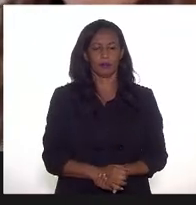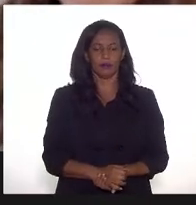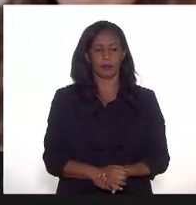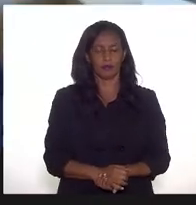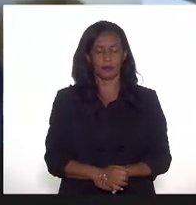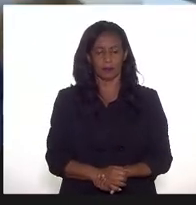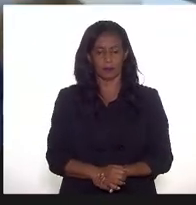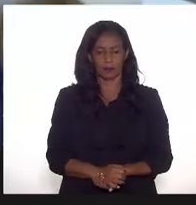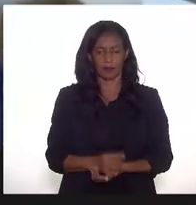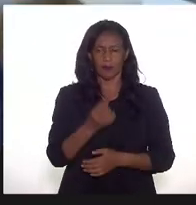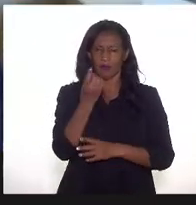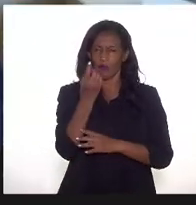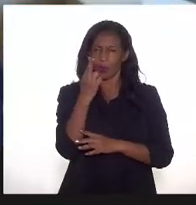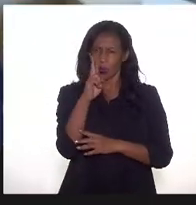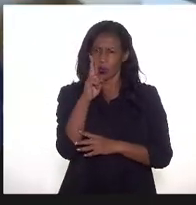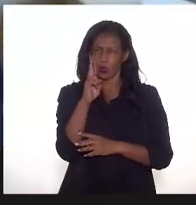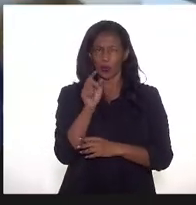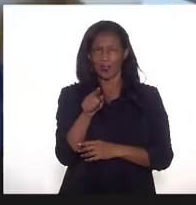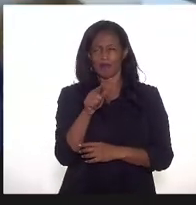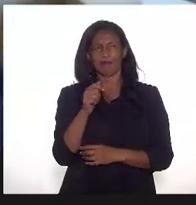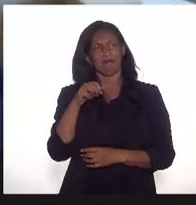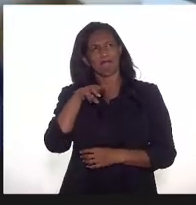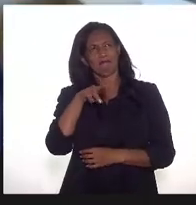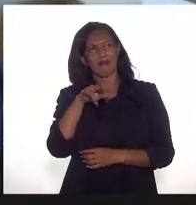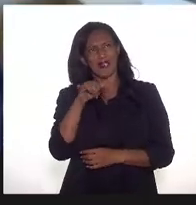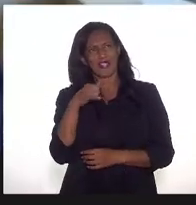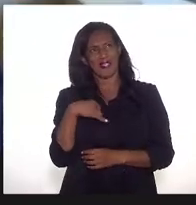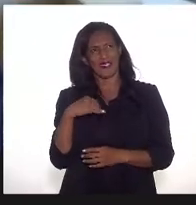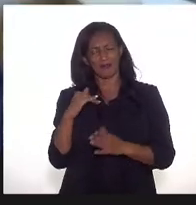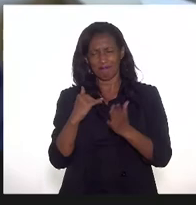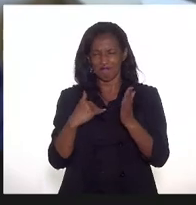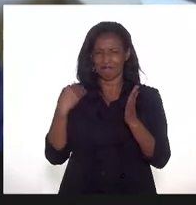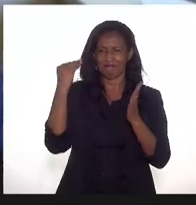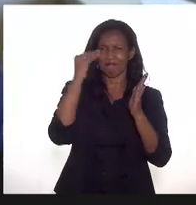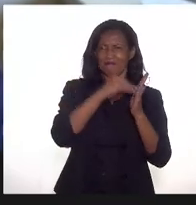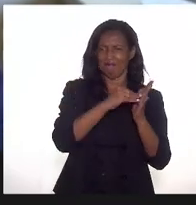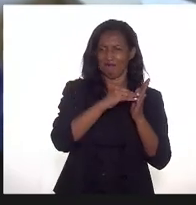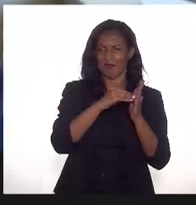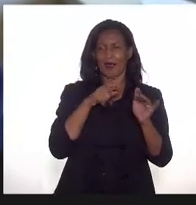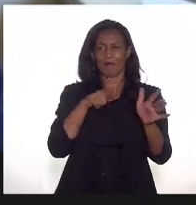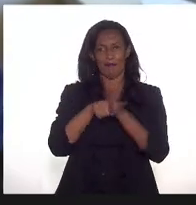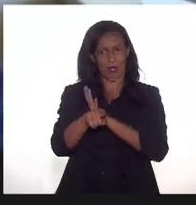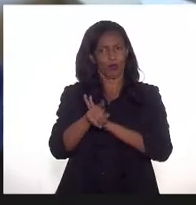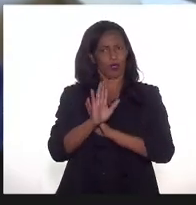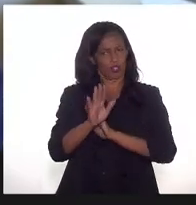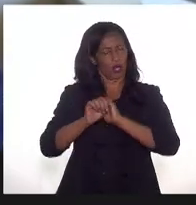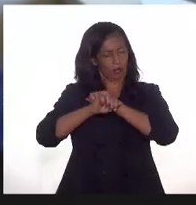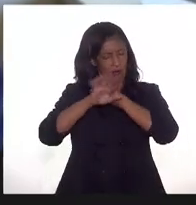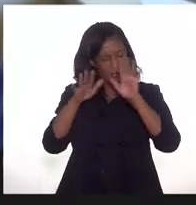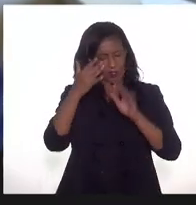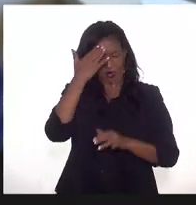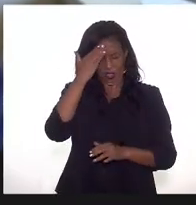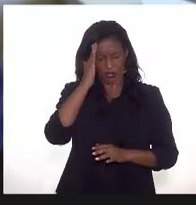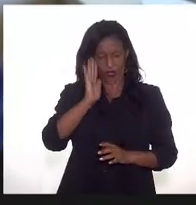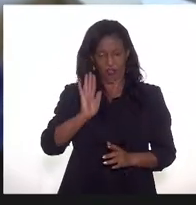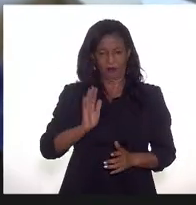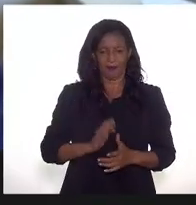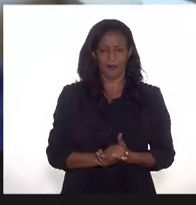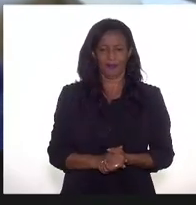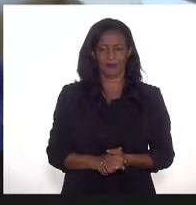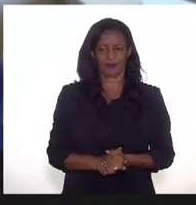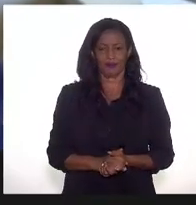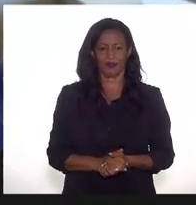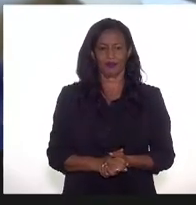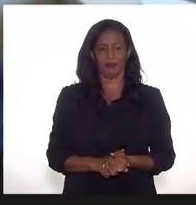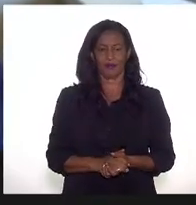Doutora Mariana, complementando a pergunta do deputado Márcio Pacheco, ficou bastante claro que ele queria saber a periodicidade